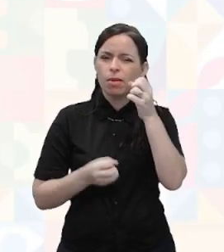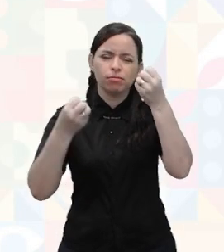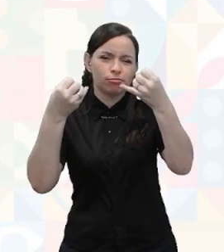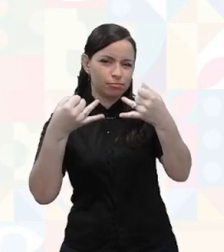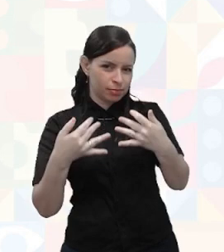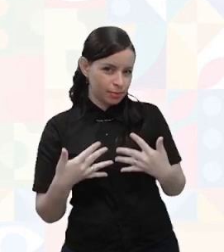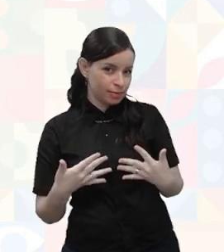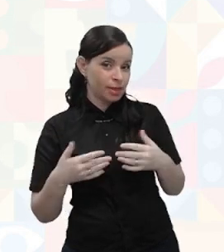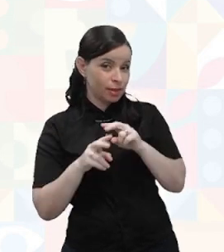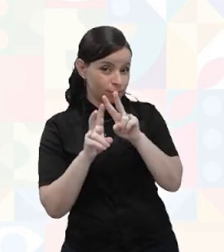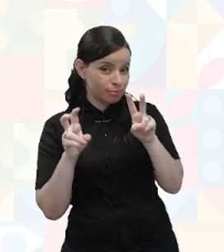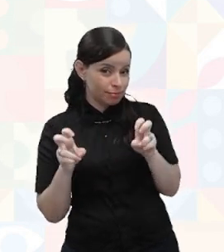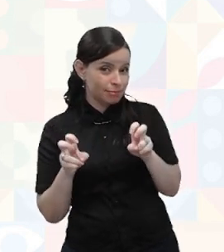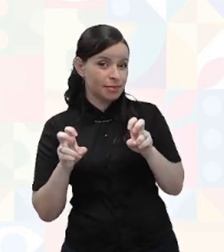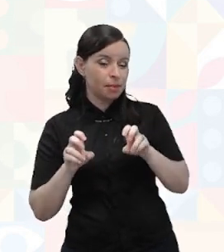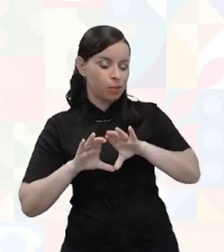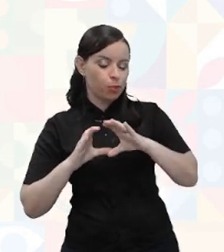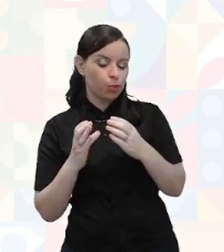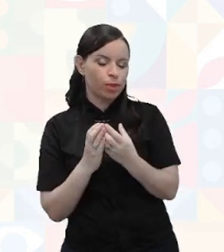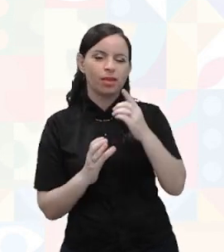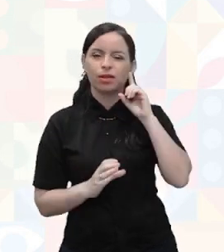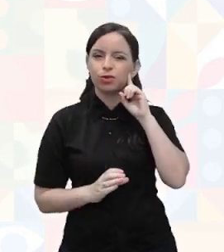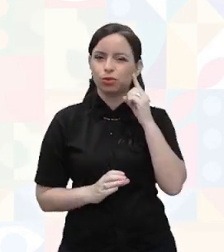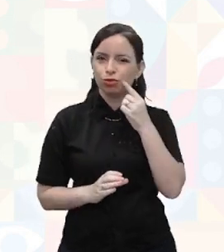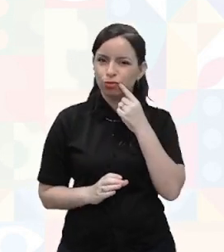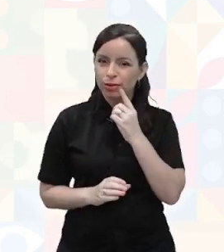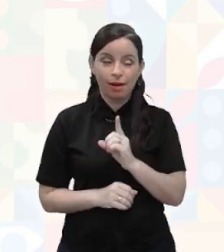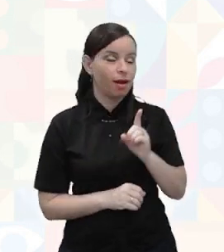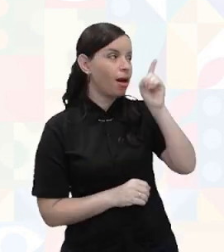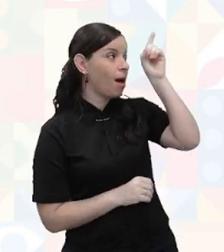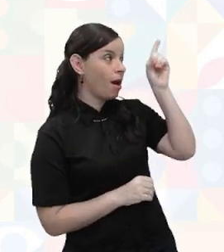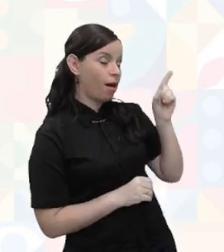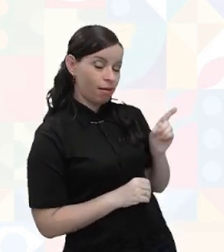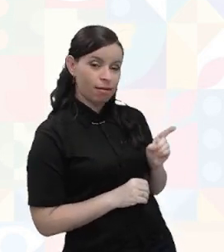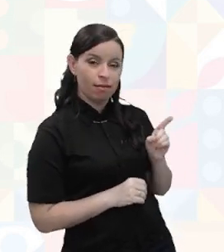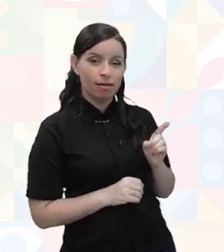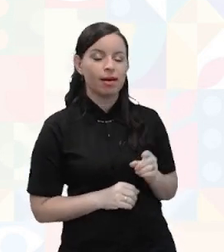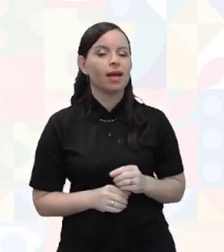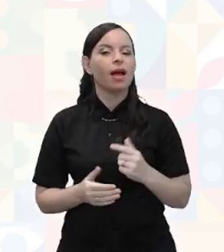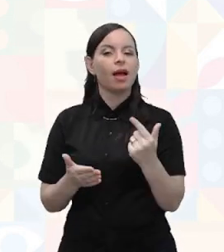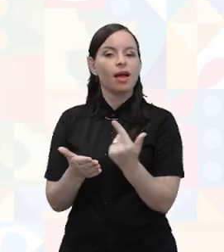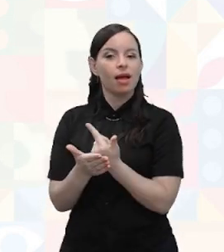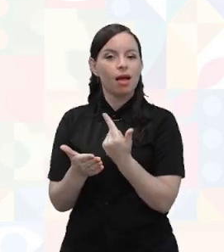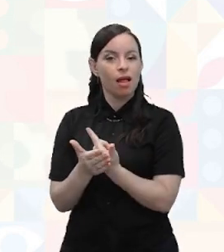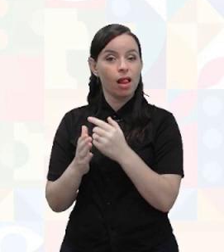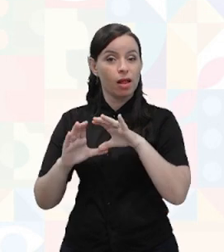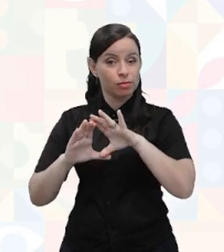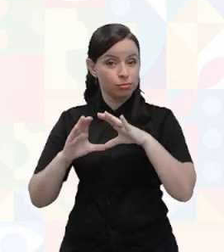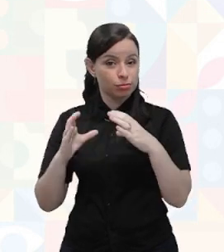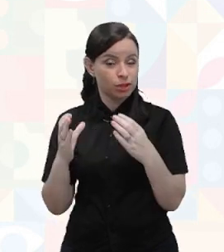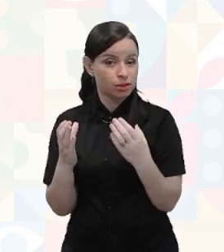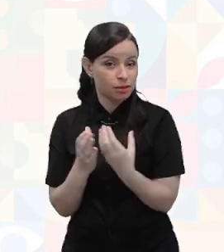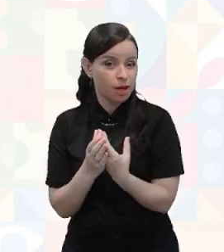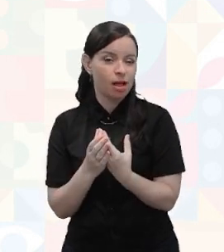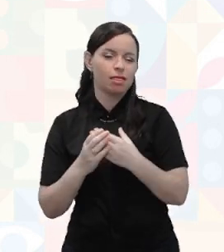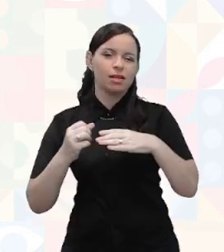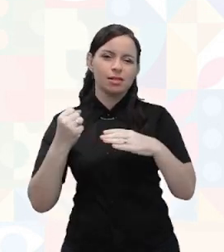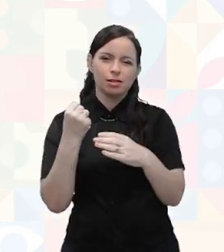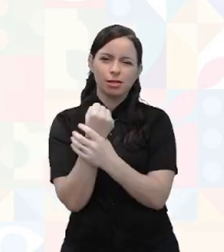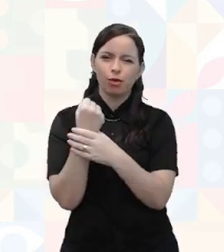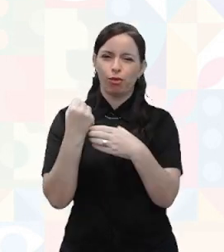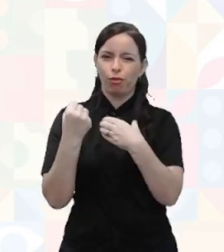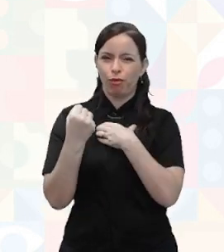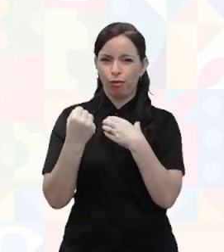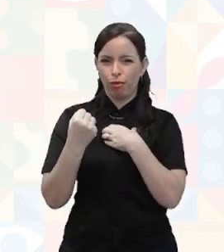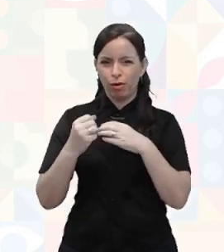Aqui, a gente tem um trecho da obra dele sobre o assunto do livro Comunidade, a busca por segurança no